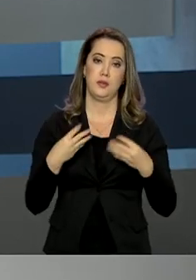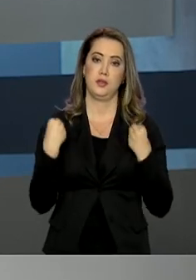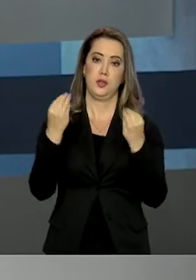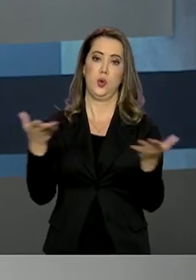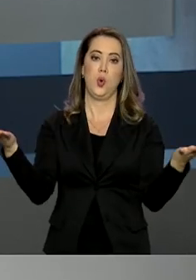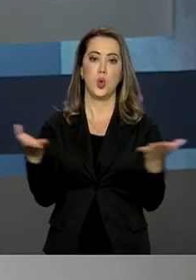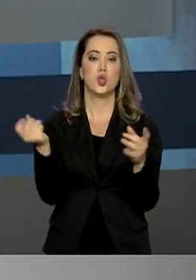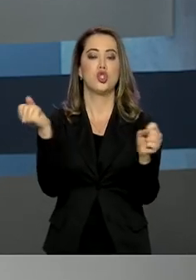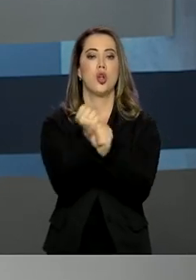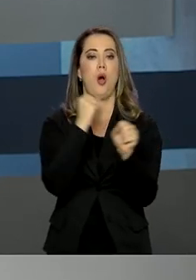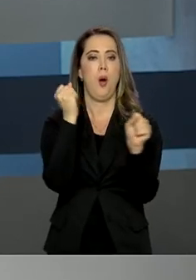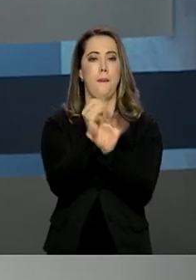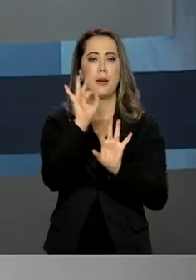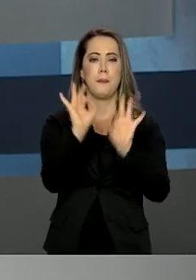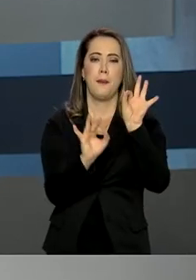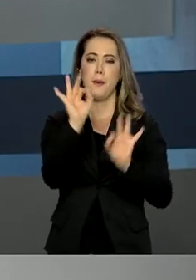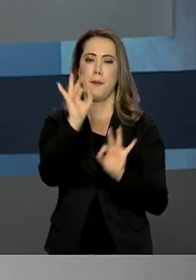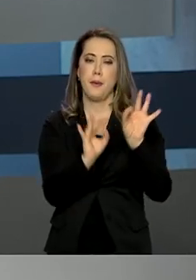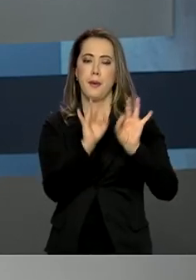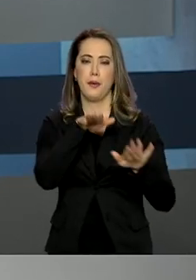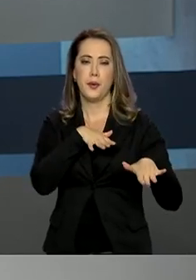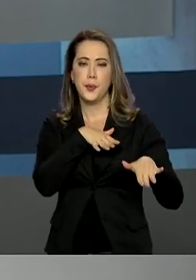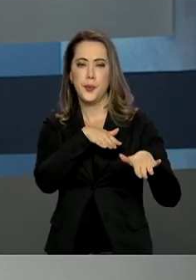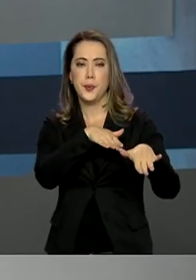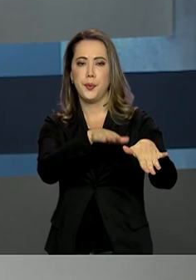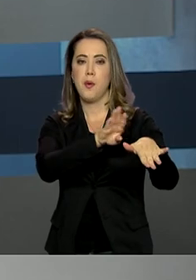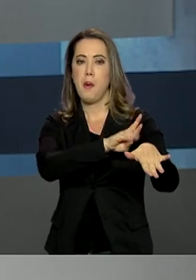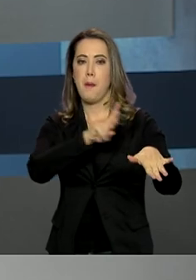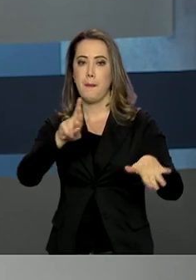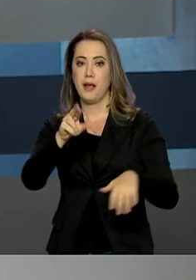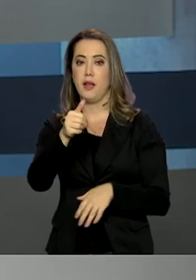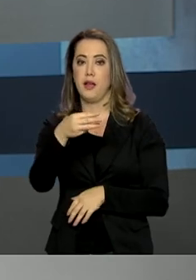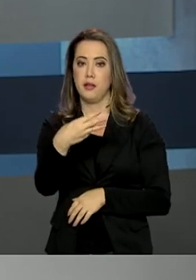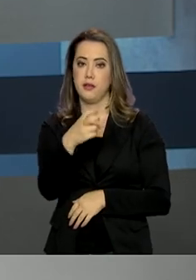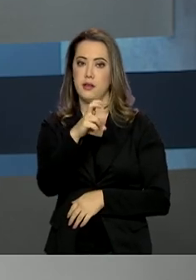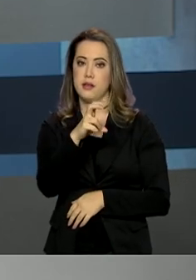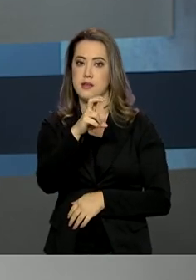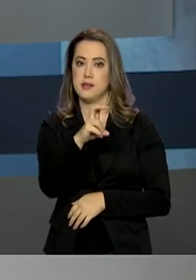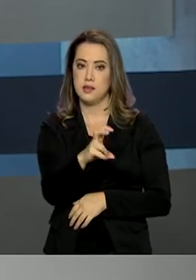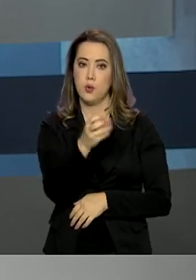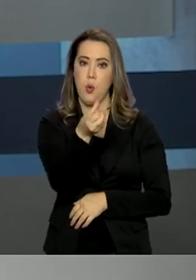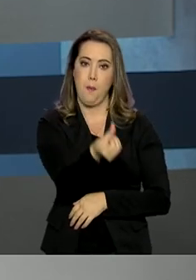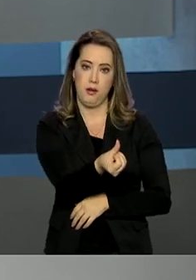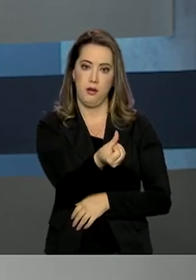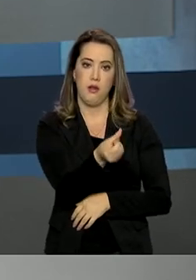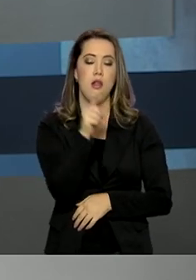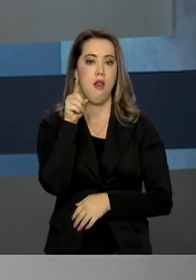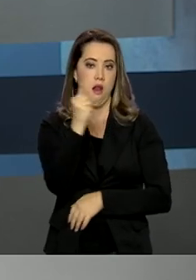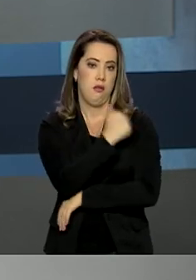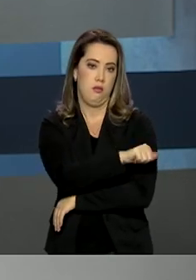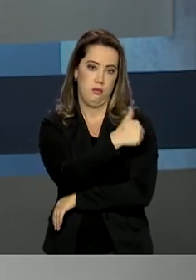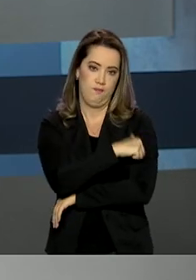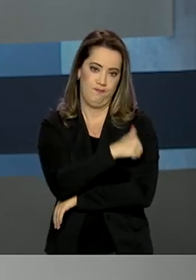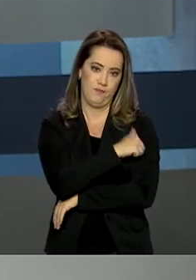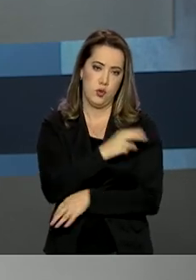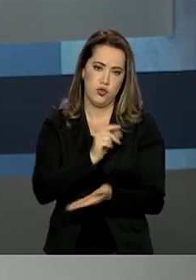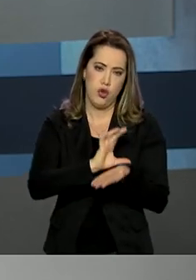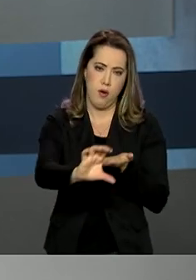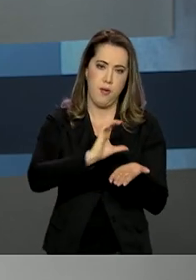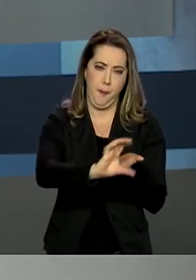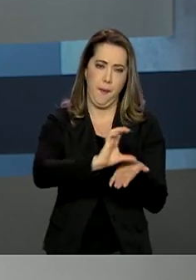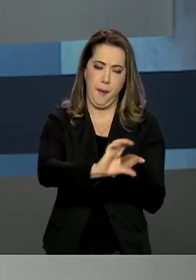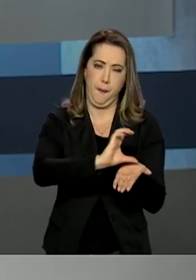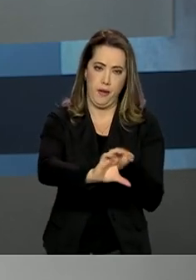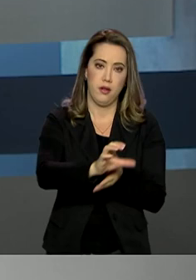obras de restauração da travessia urbana da BR-356 em Itaperuna, no Rio de Janeiro. Os investimentos somaram 36